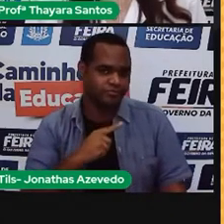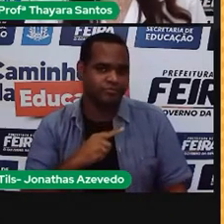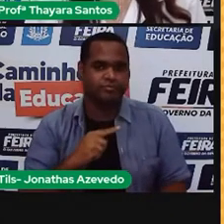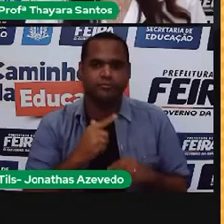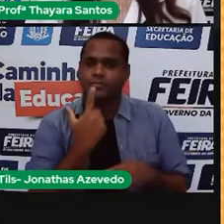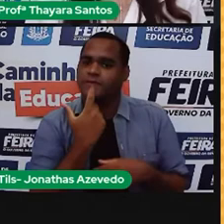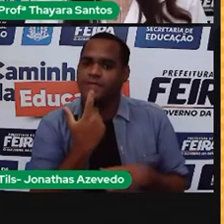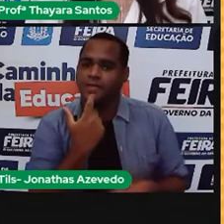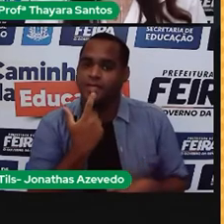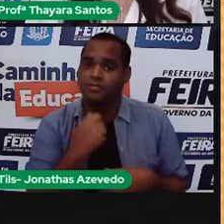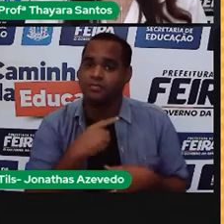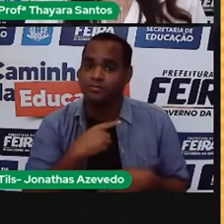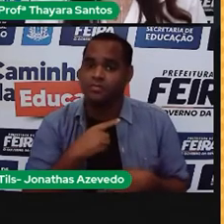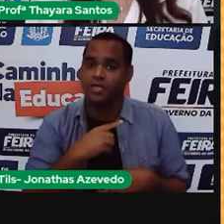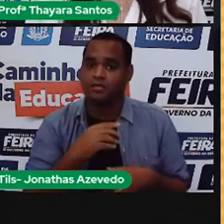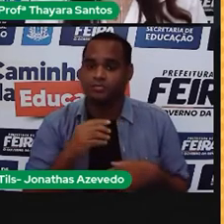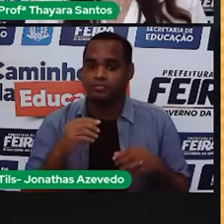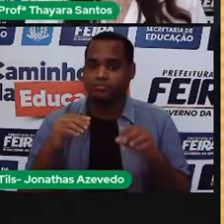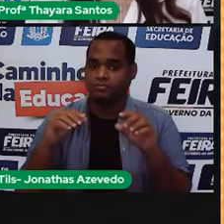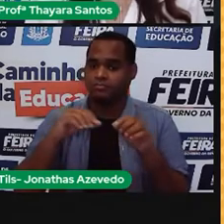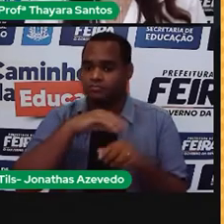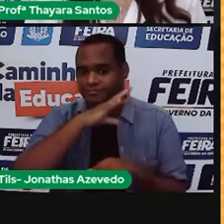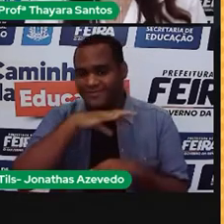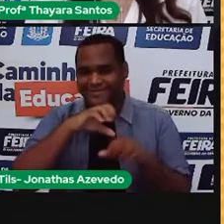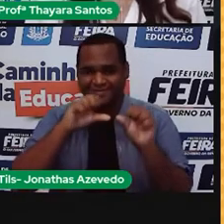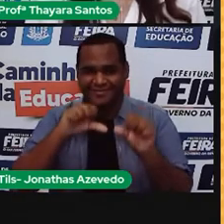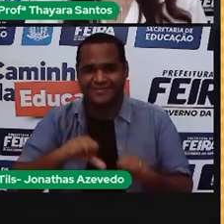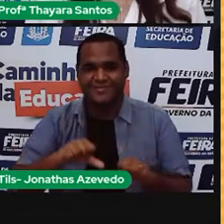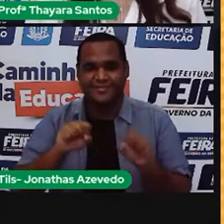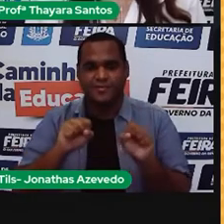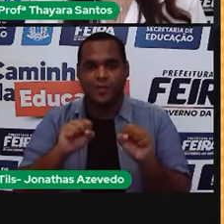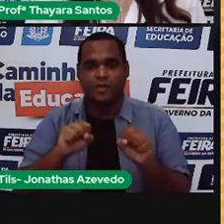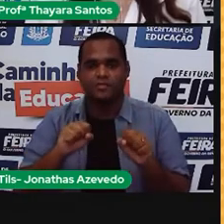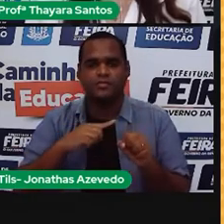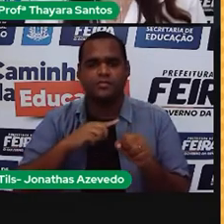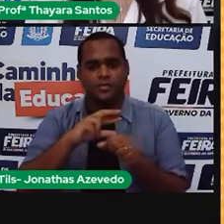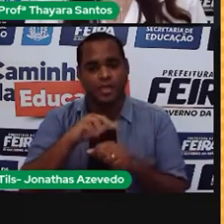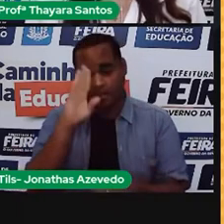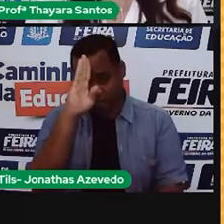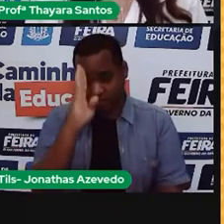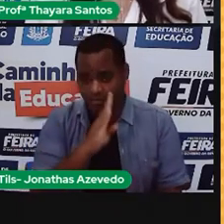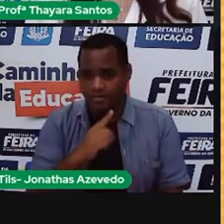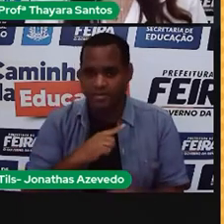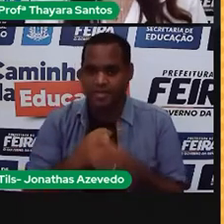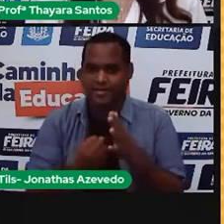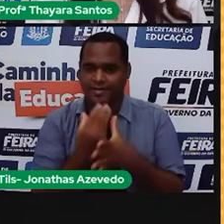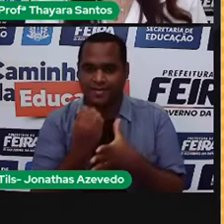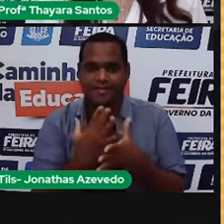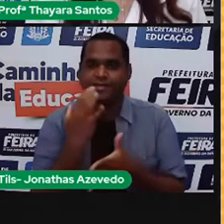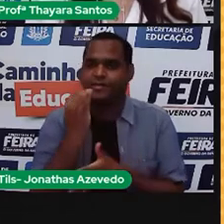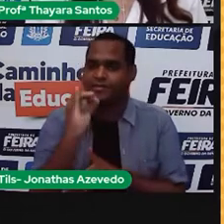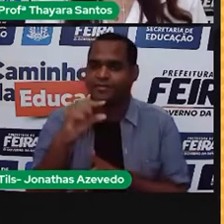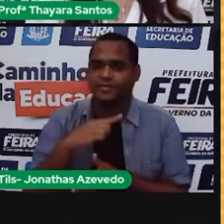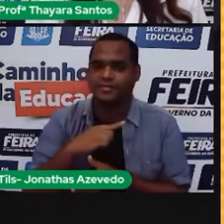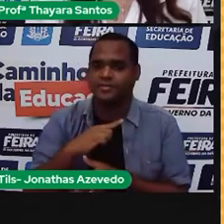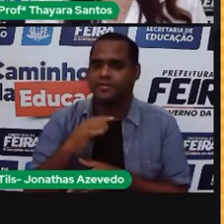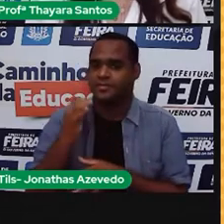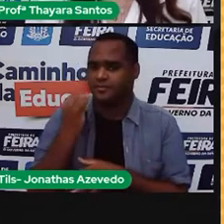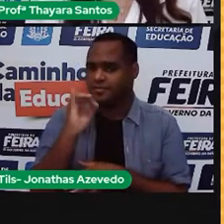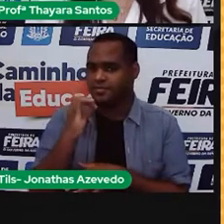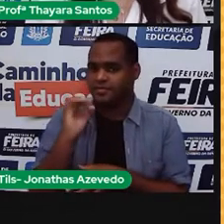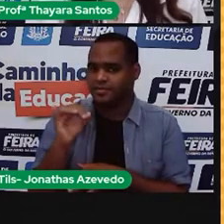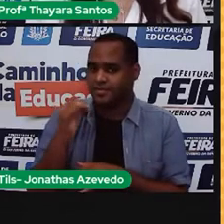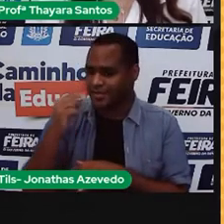Vermelha, condições ruins de geração. No Brasil, há diversas maneiras de gerar energia. A mais barata é a gerada nas